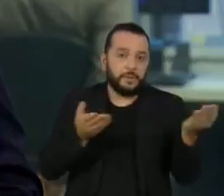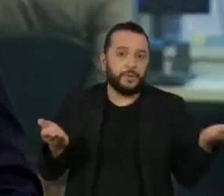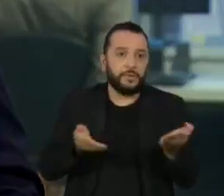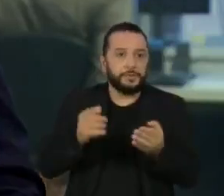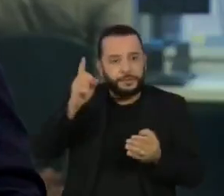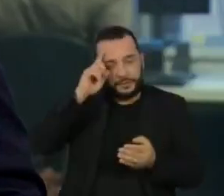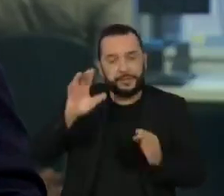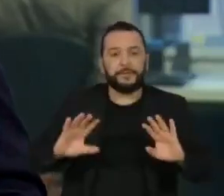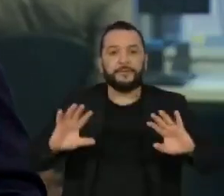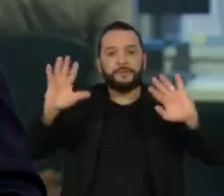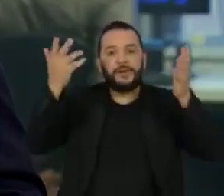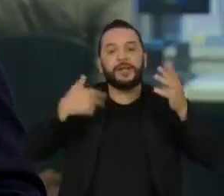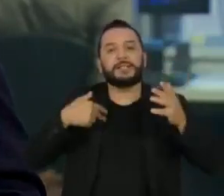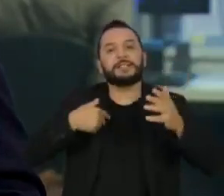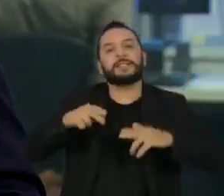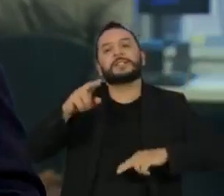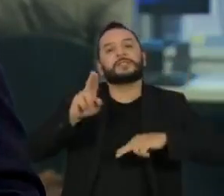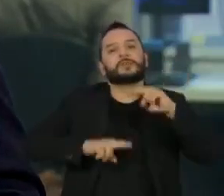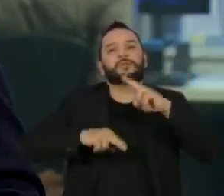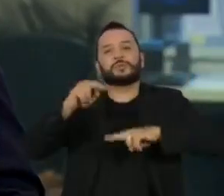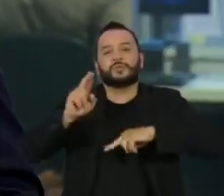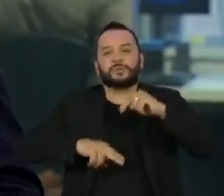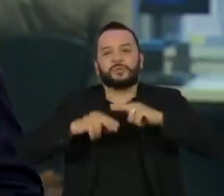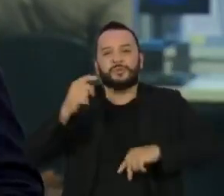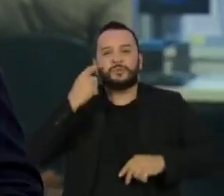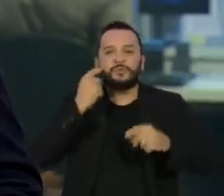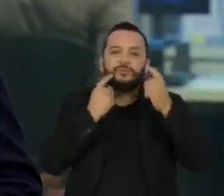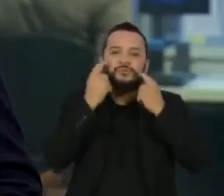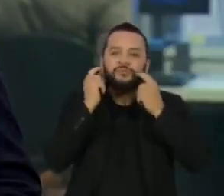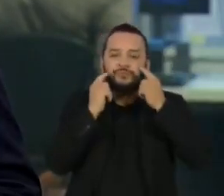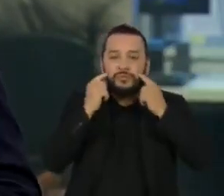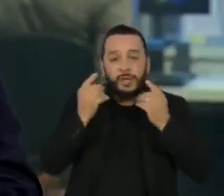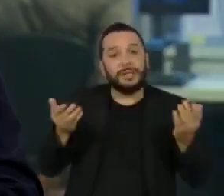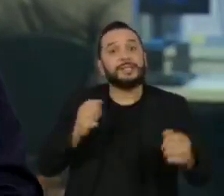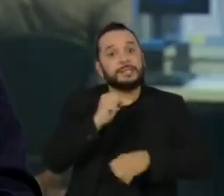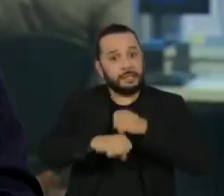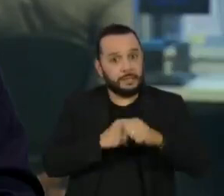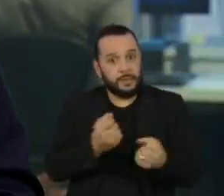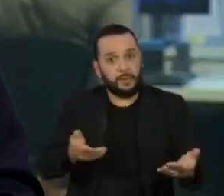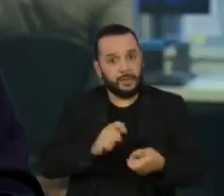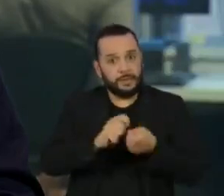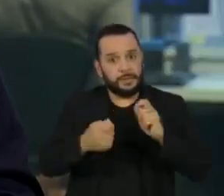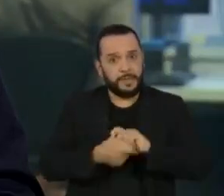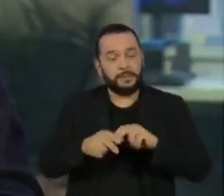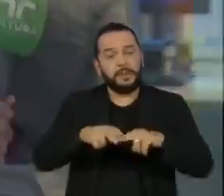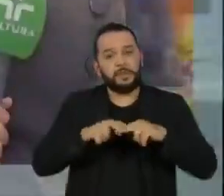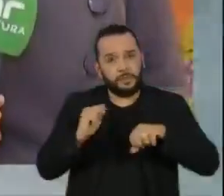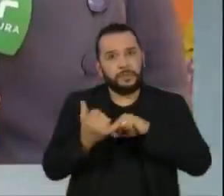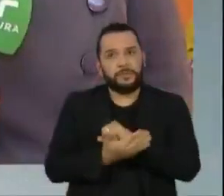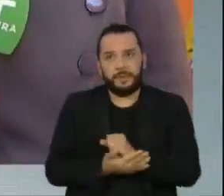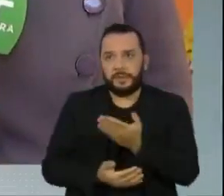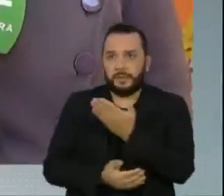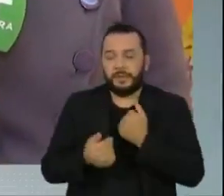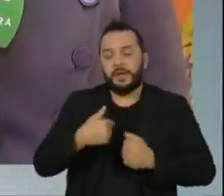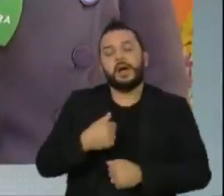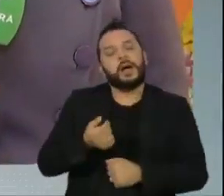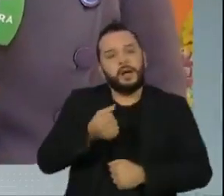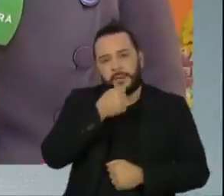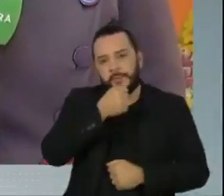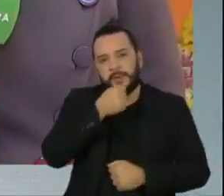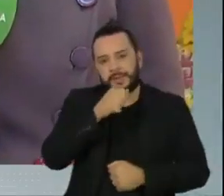São João, nesse ano as celebrações foram adaptadas por causa da pandemia da Covid-19. O repórter Adriana Simil está no Centro de Tradições